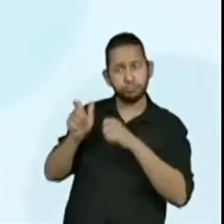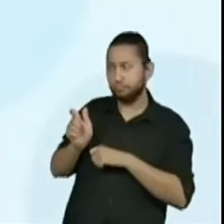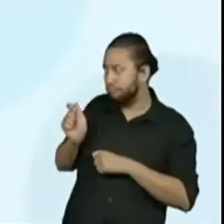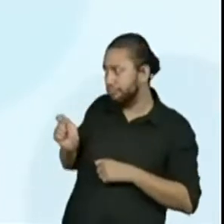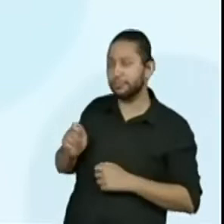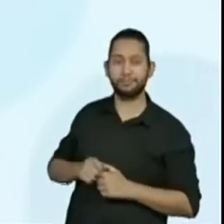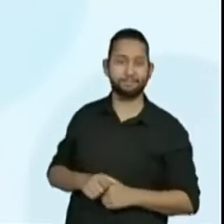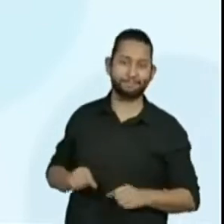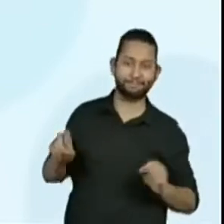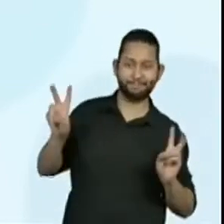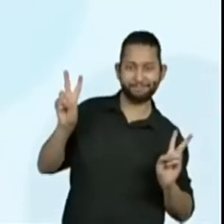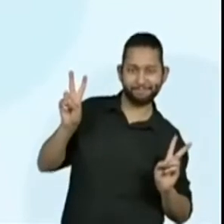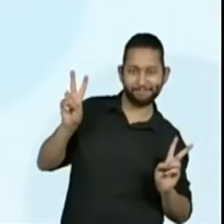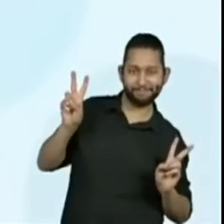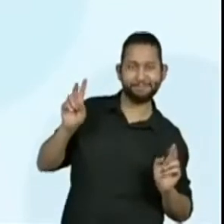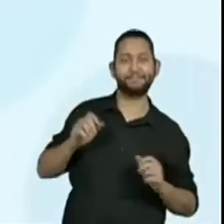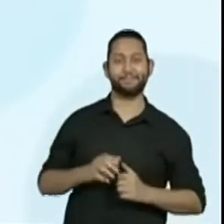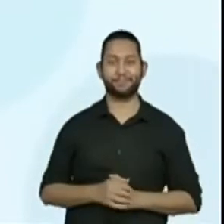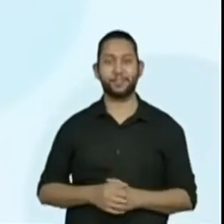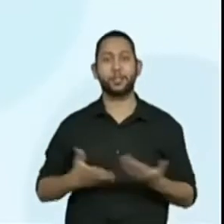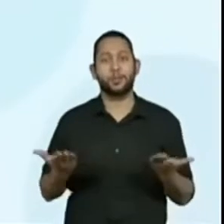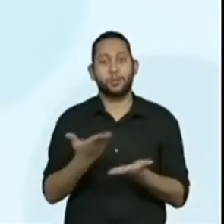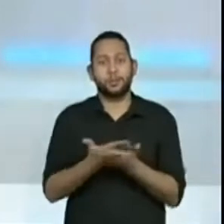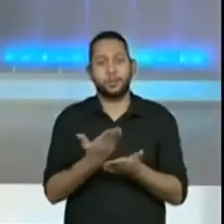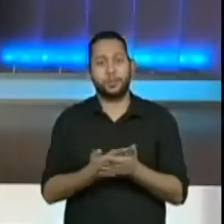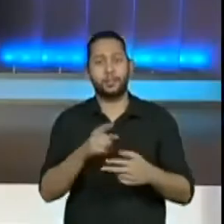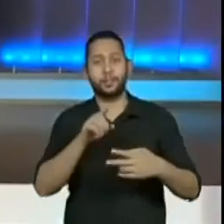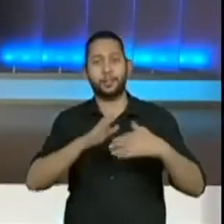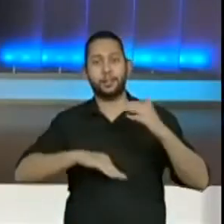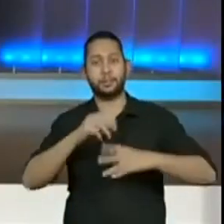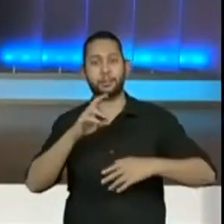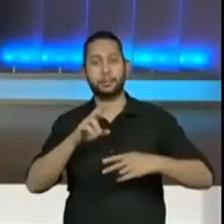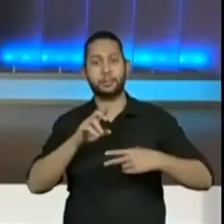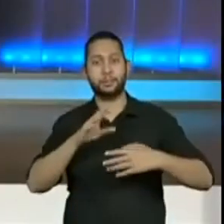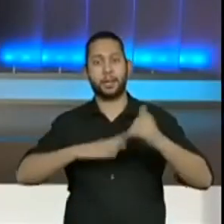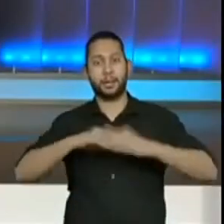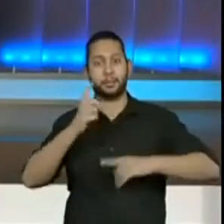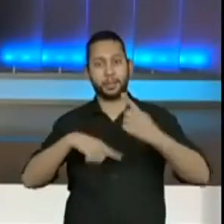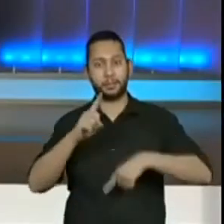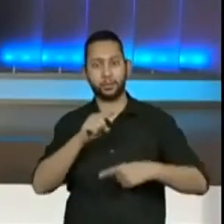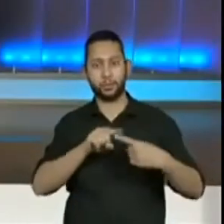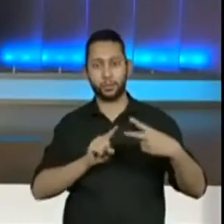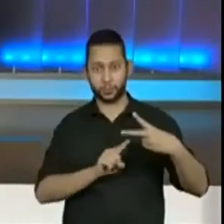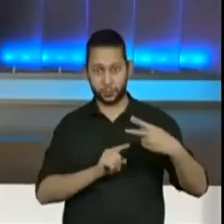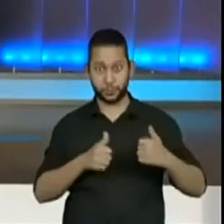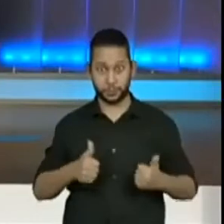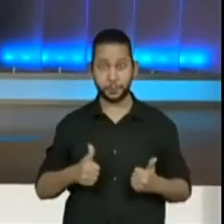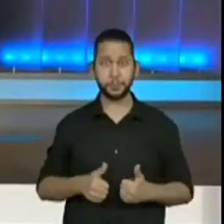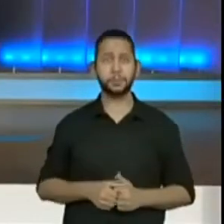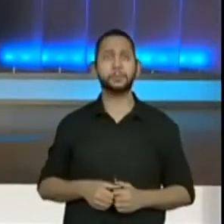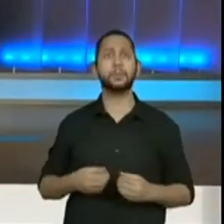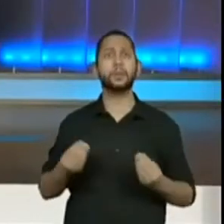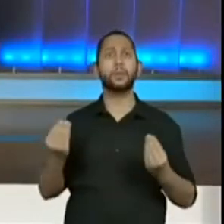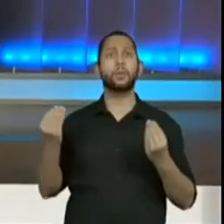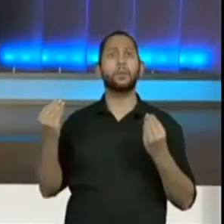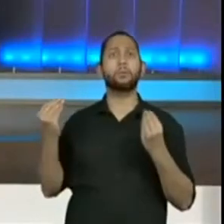Então, vamos trabalhar essas duas habilidades na aula de hoje, certo? Vou colocar aqui, ó,